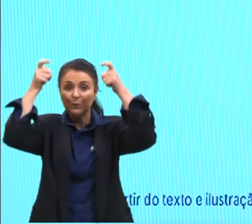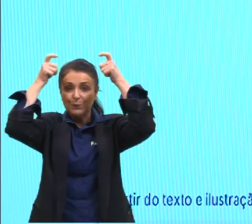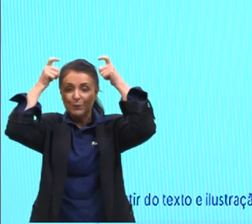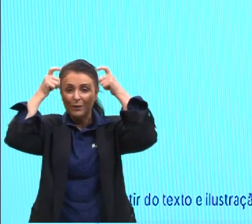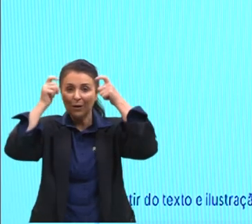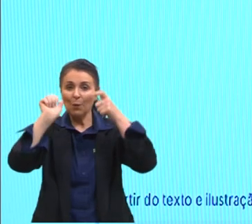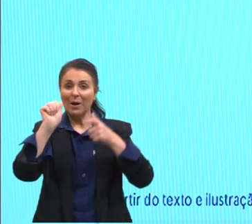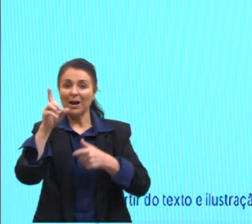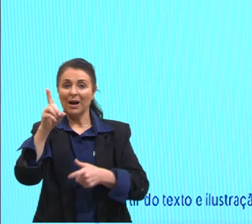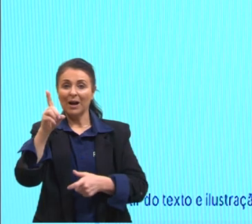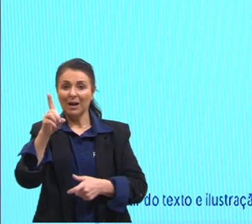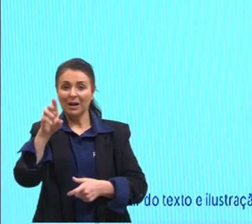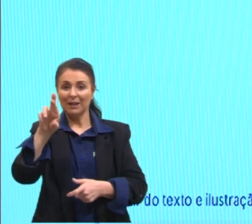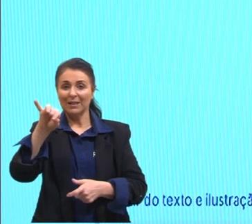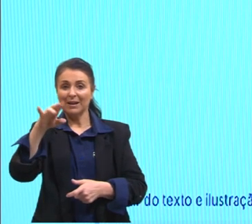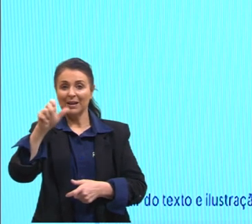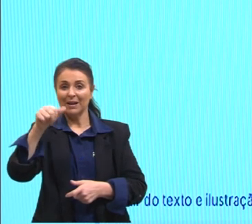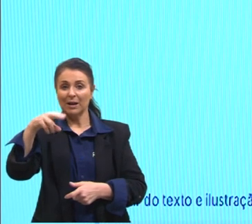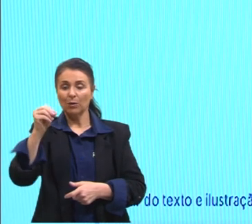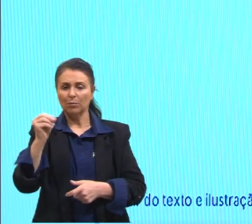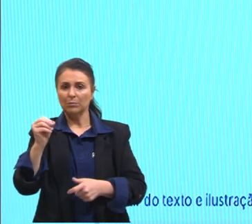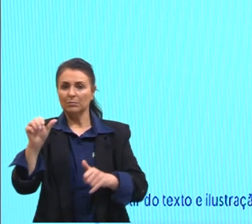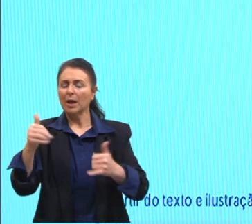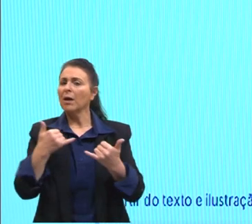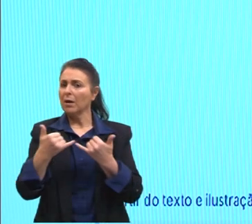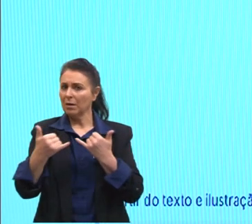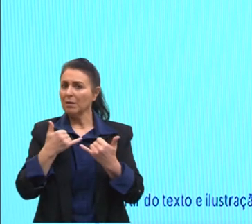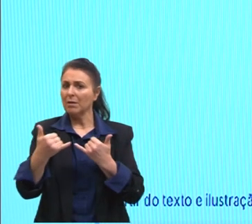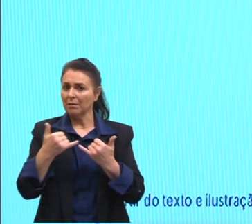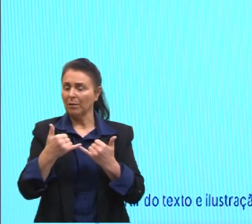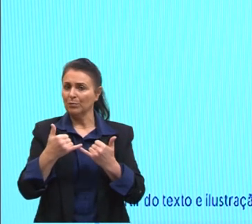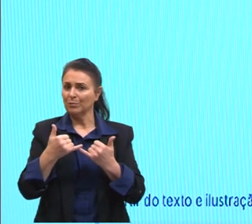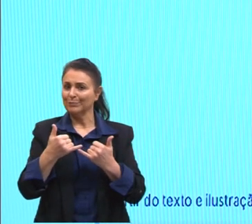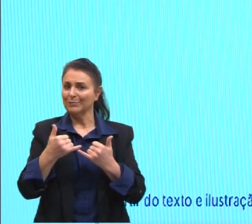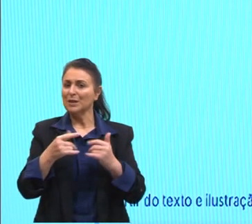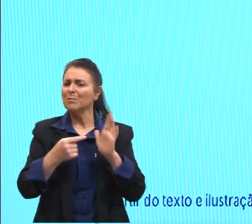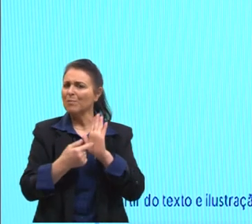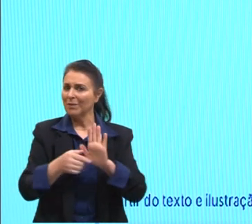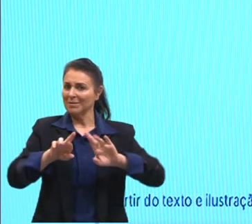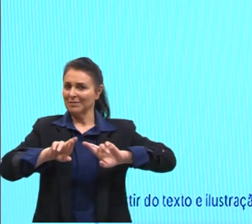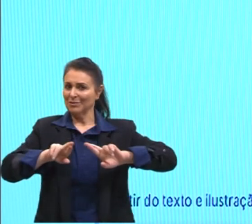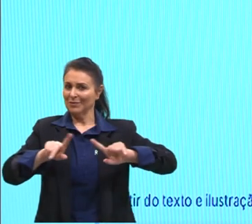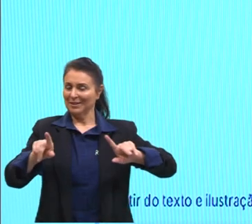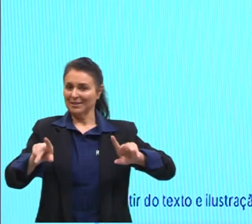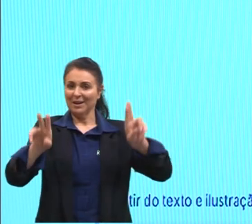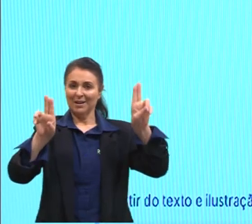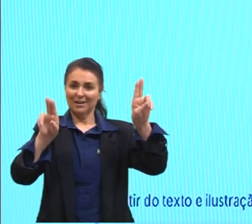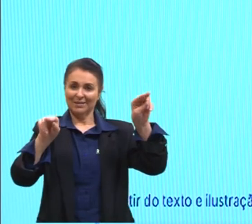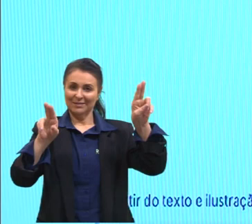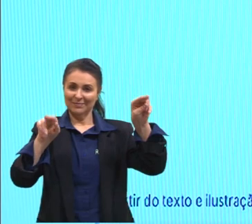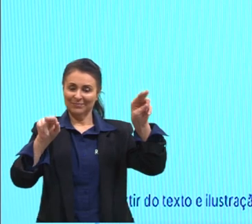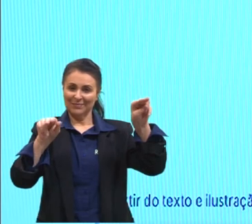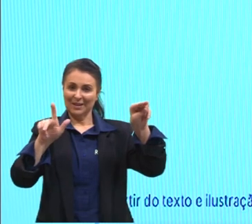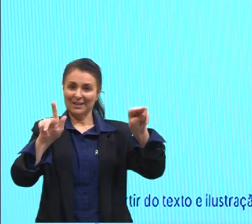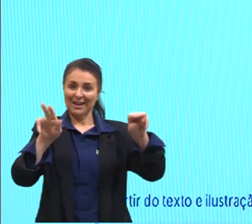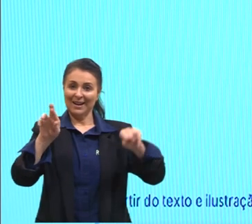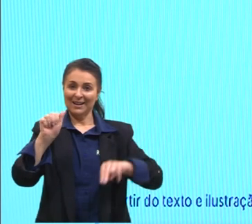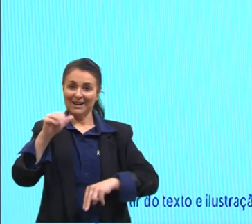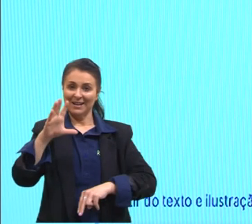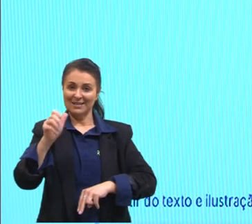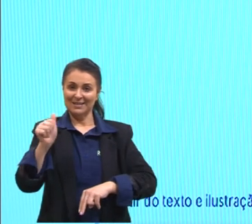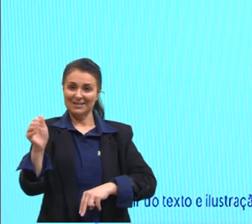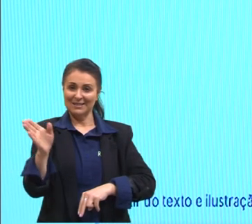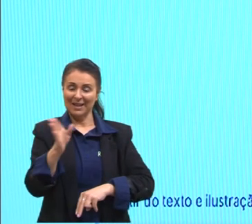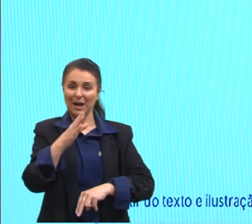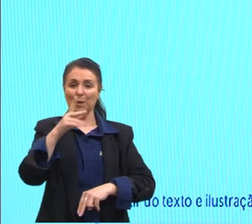Adriano, é certamente o melhor exemplo dessas diferenças. É uma citação da graça proença deste